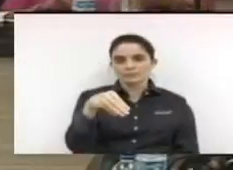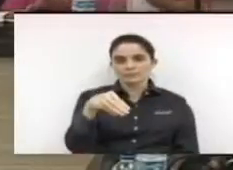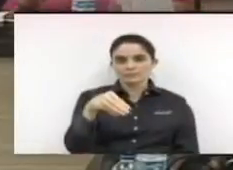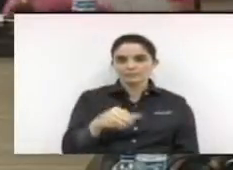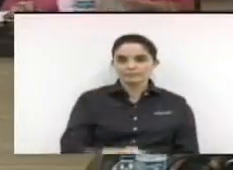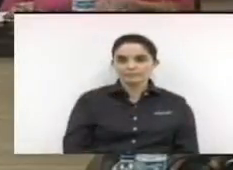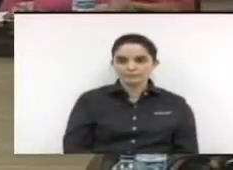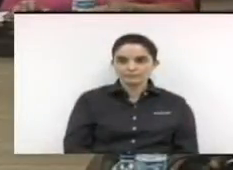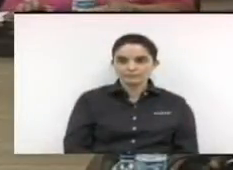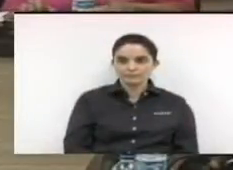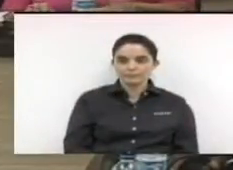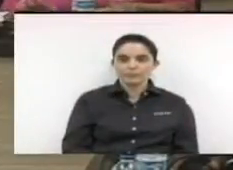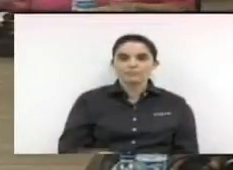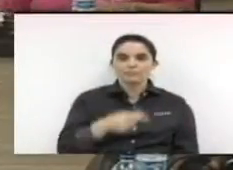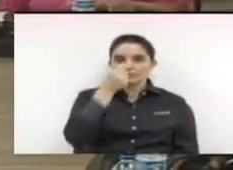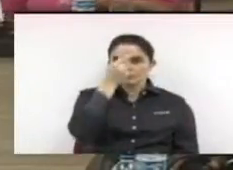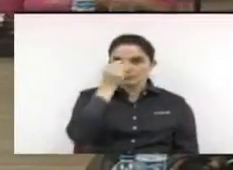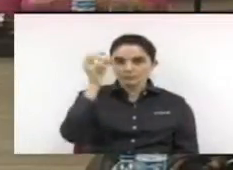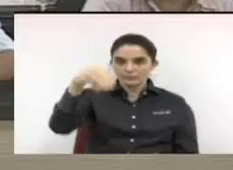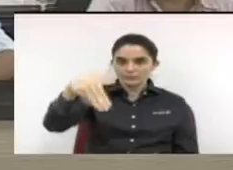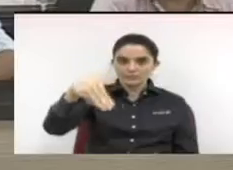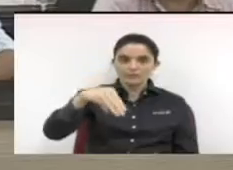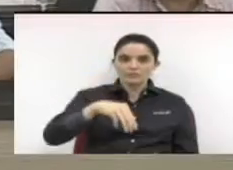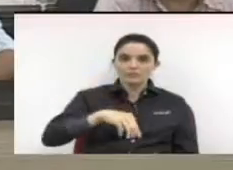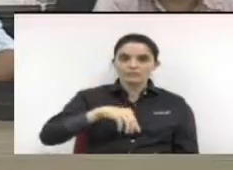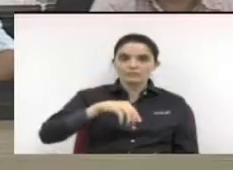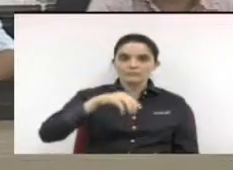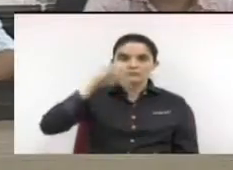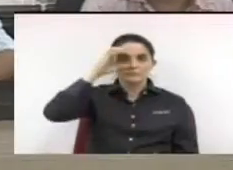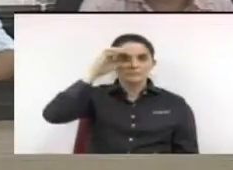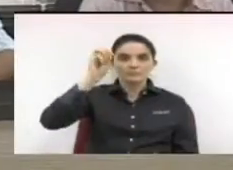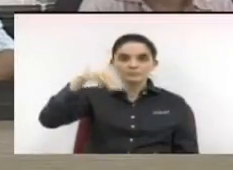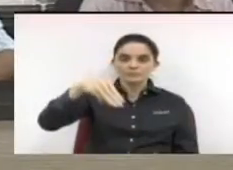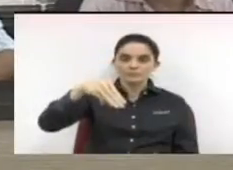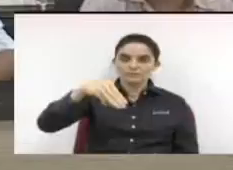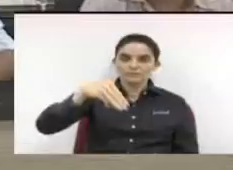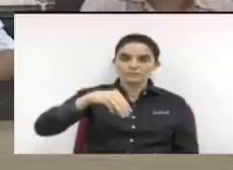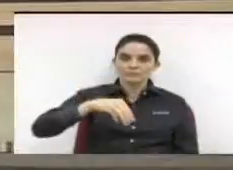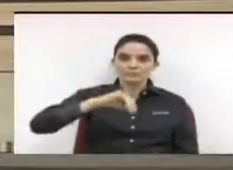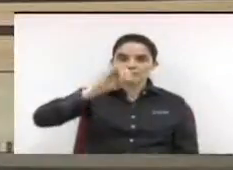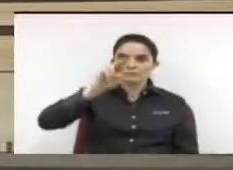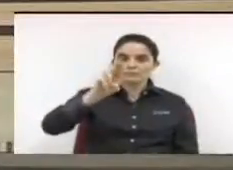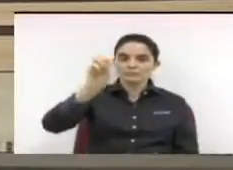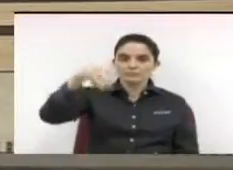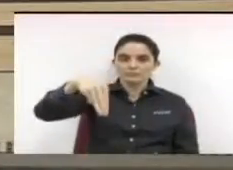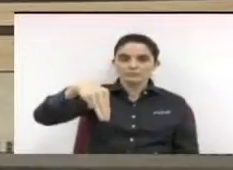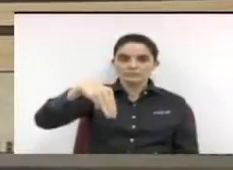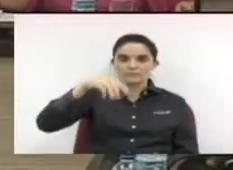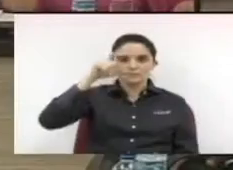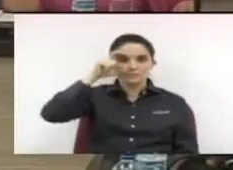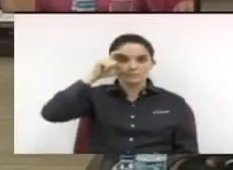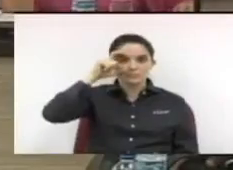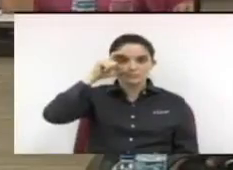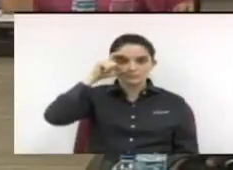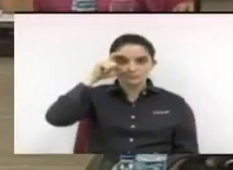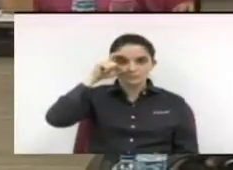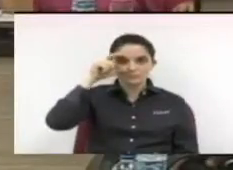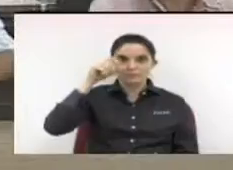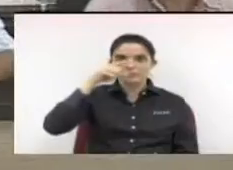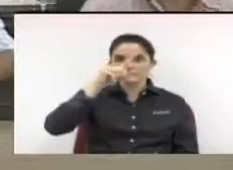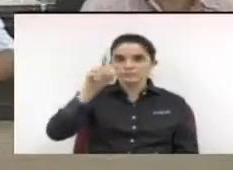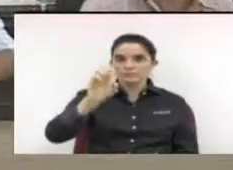Erika Monteiro. Jorge de Freita. Sim. José Couto de Jesus. Sim. José Eduardo Monteiro Júnior. Sim. José Faride.